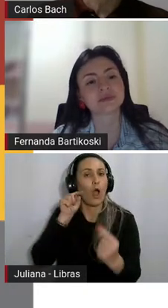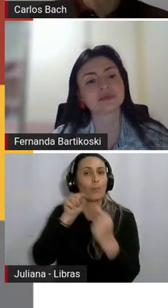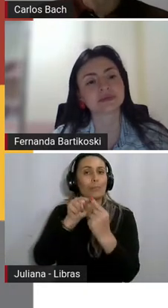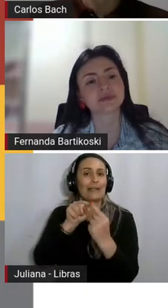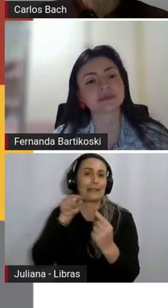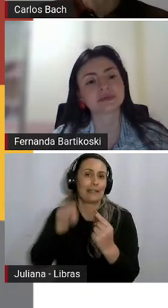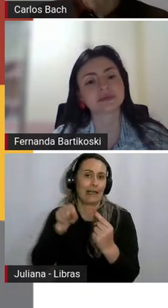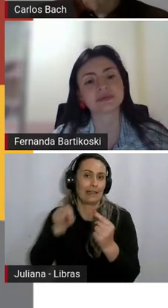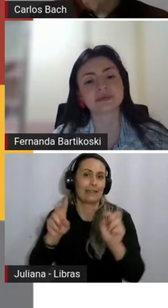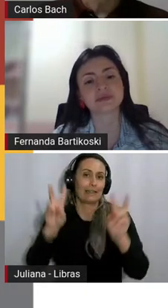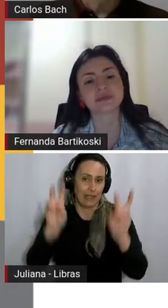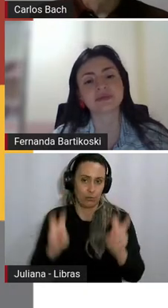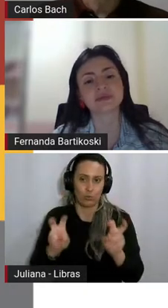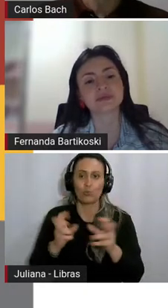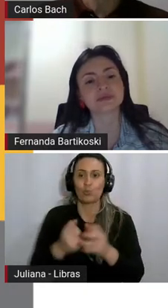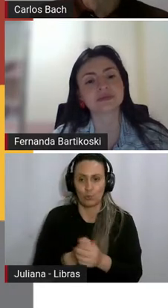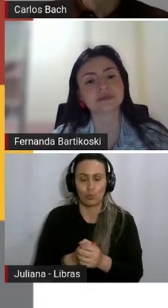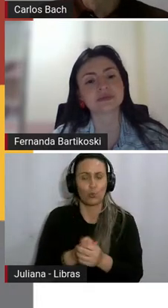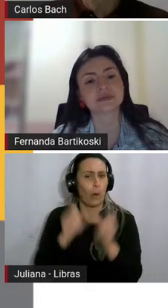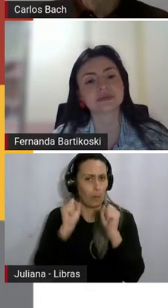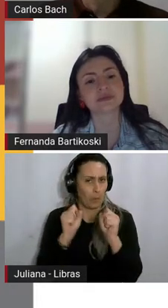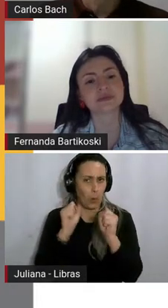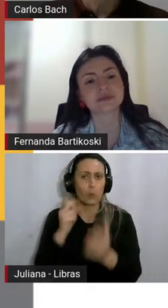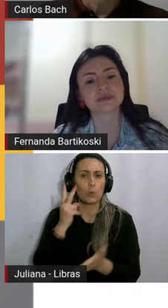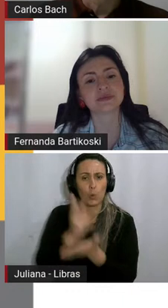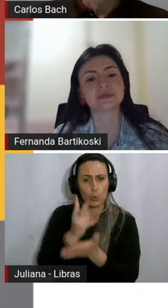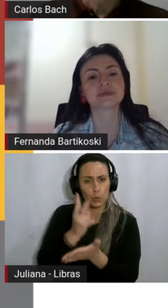seguir adiante ali com os slides.